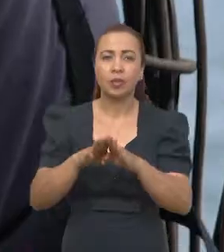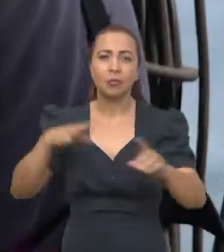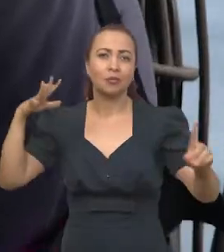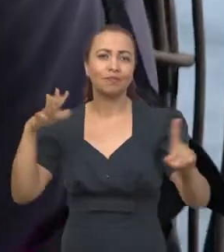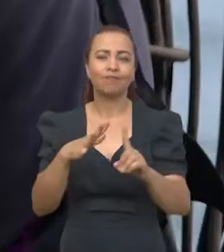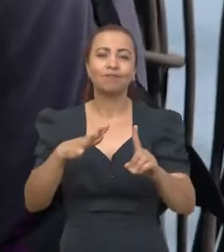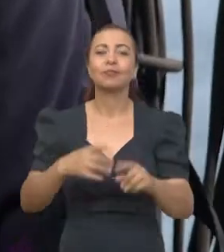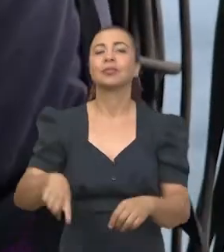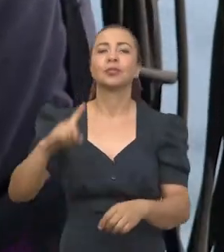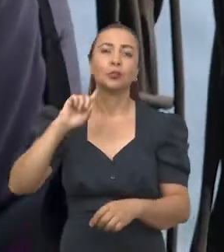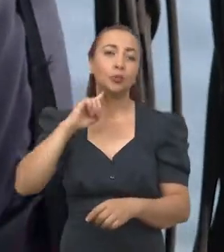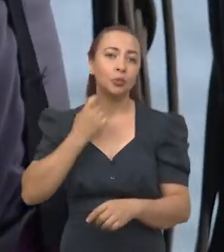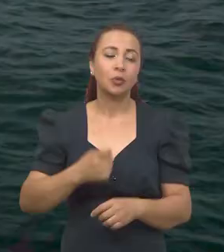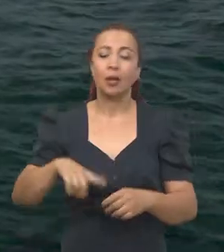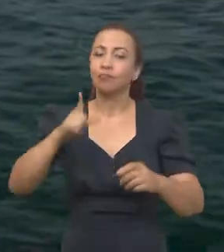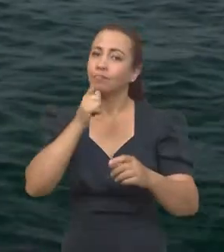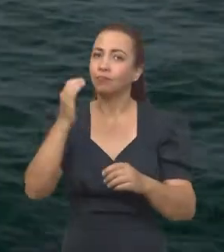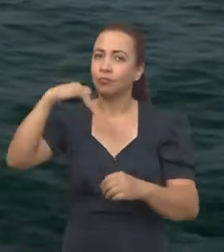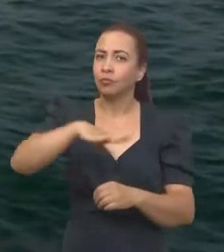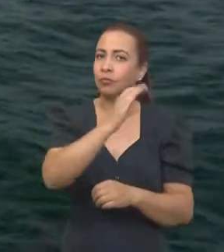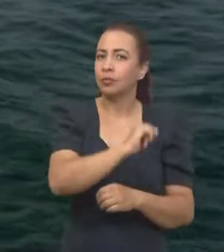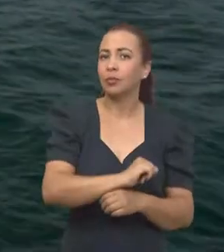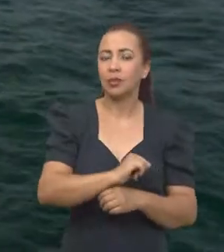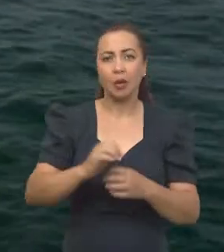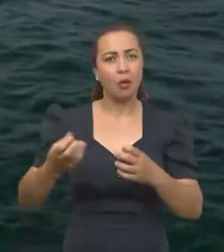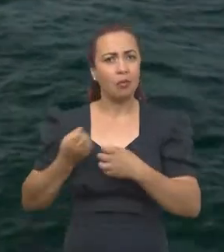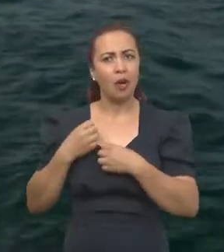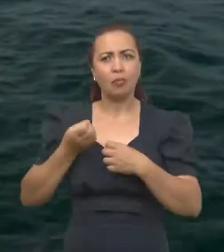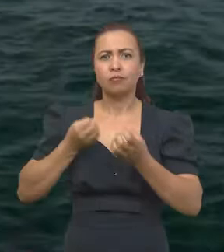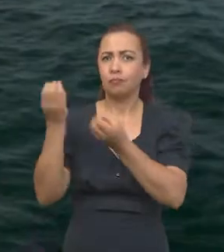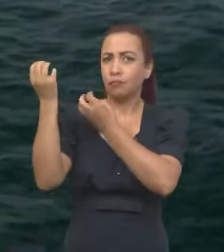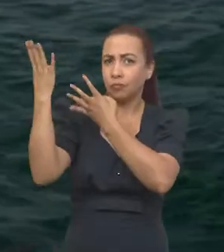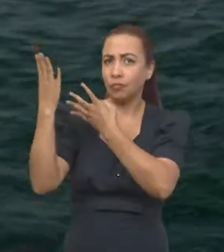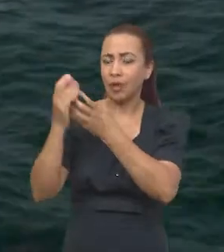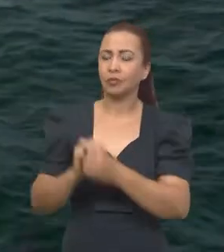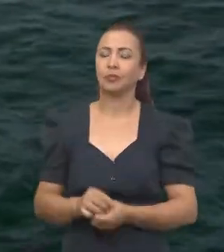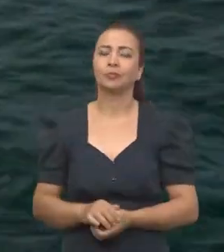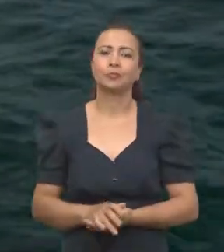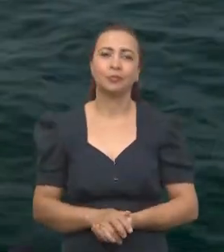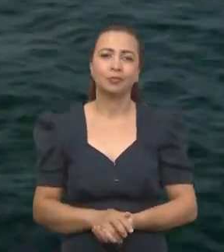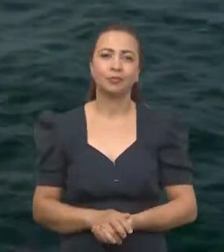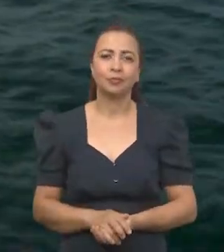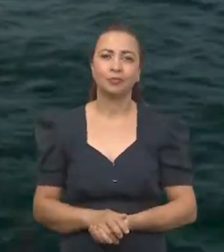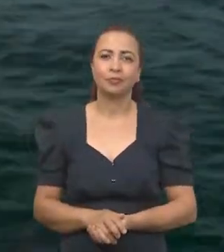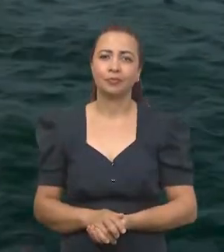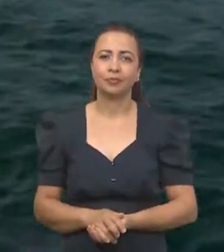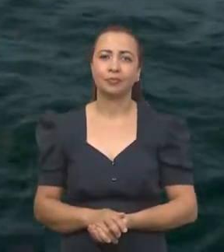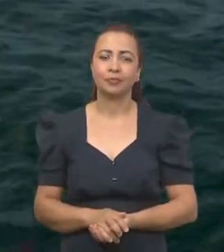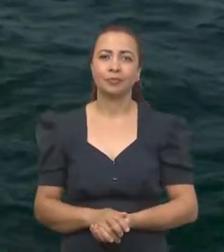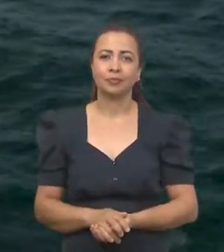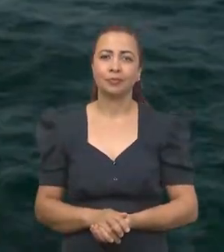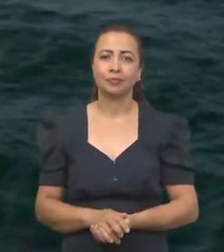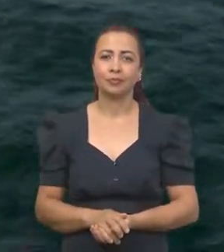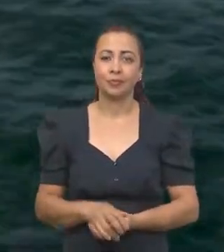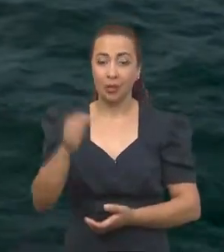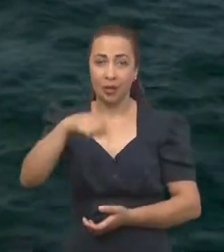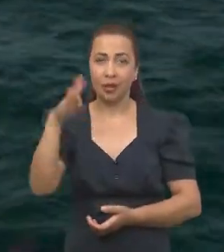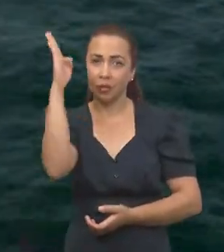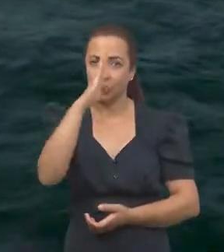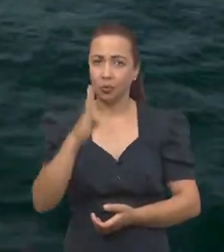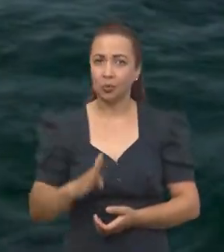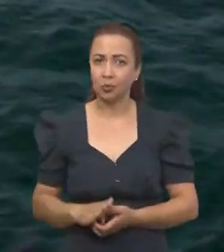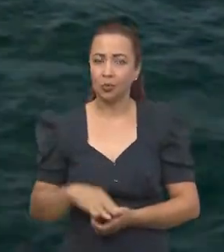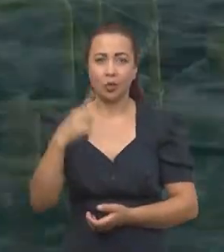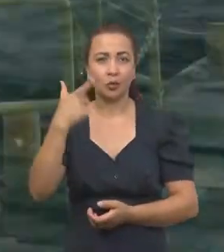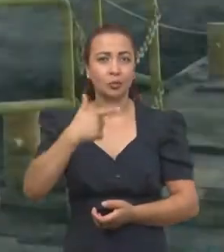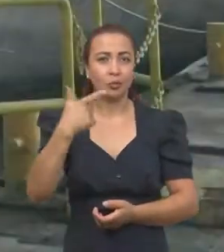nos oceanos, através de uma expedição internacional pelo Atlântico Sul. O Tara está aqui no Brasil